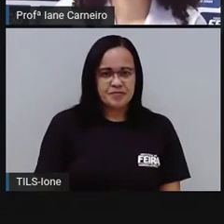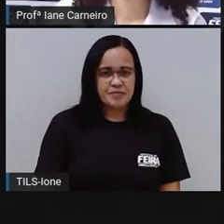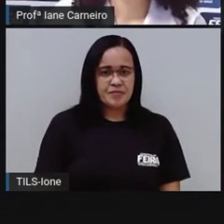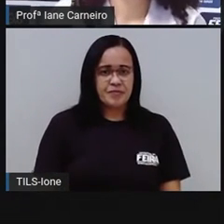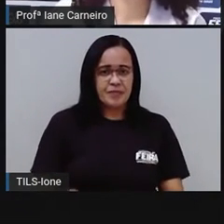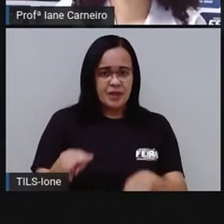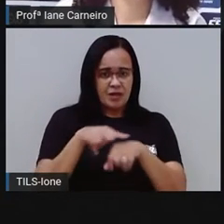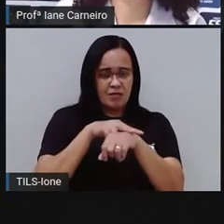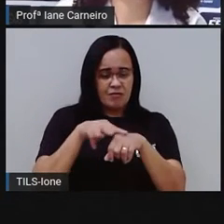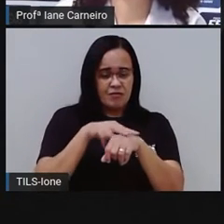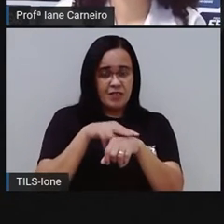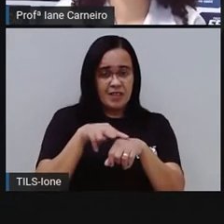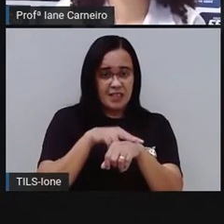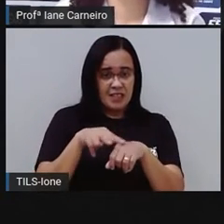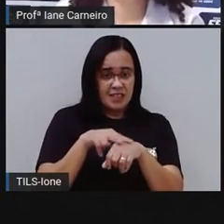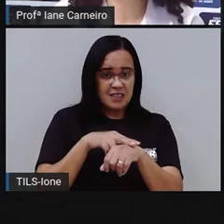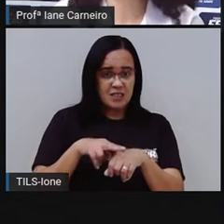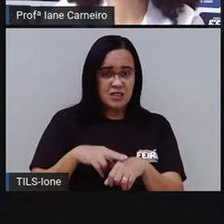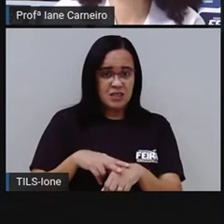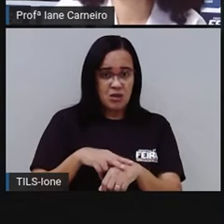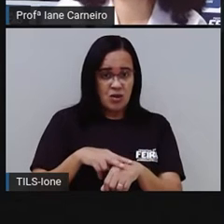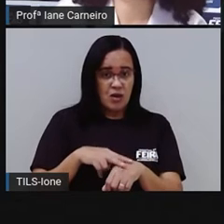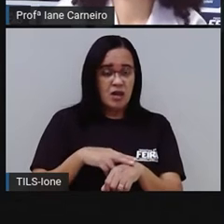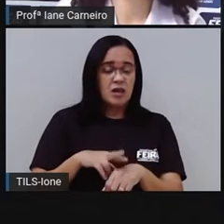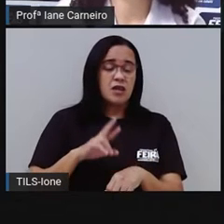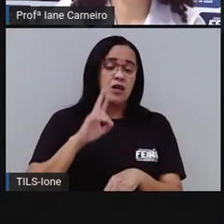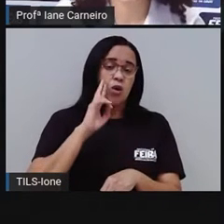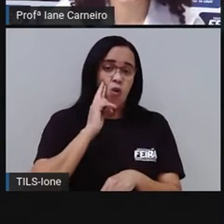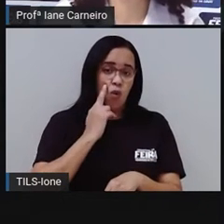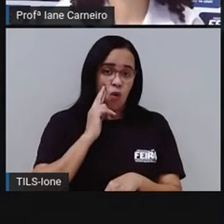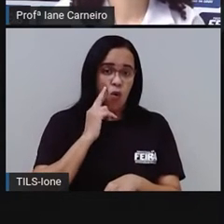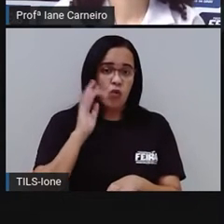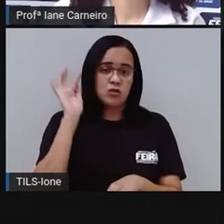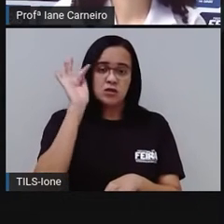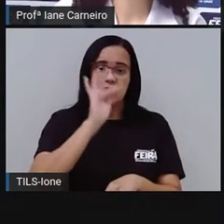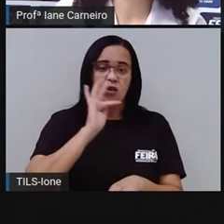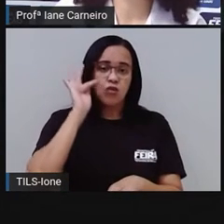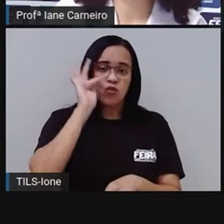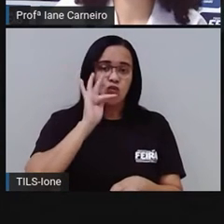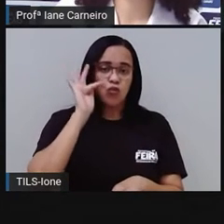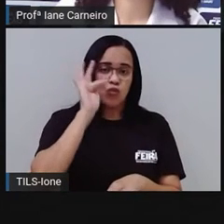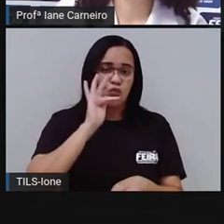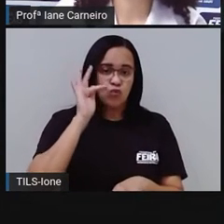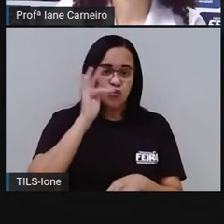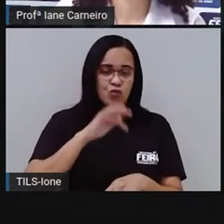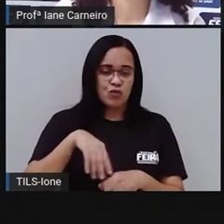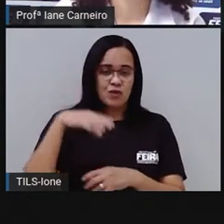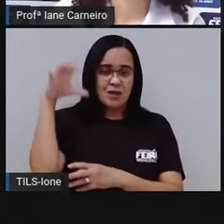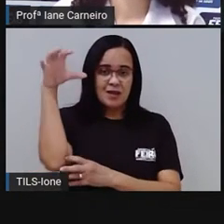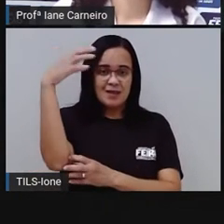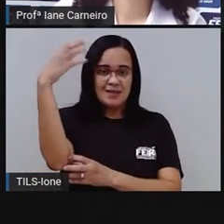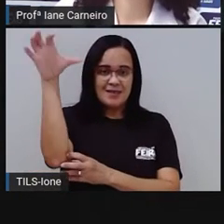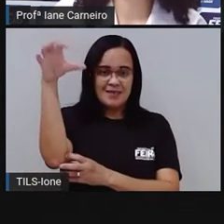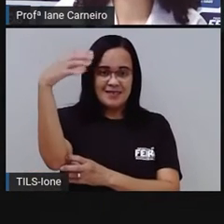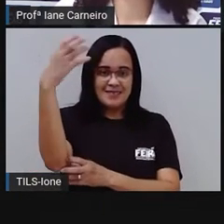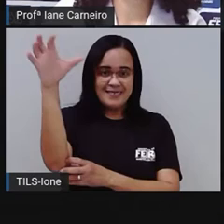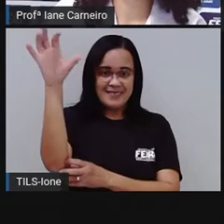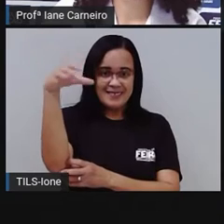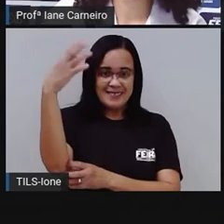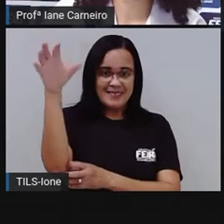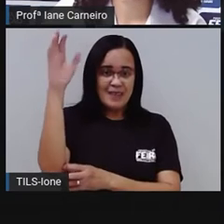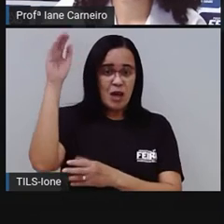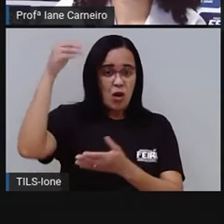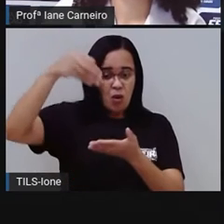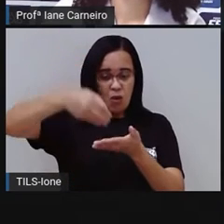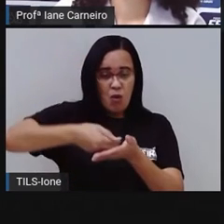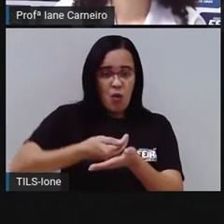Verde é rosa. Verde e rosa é esta fruta. Que nas árvores balanga. Sua polpa